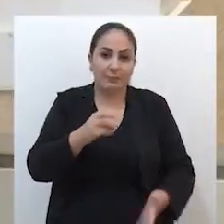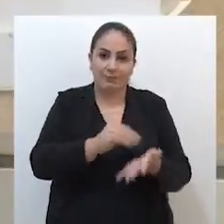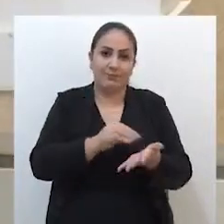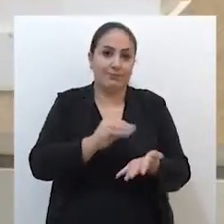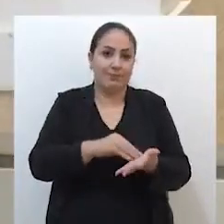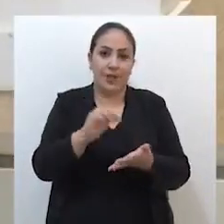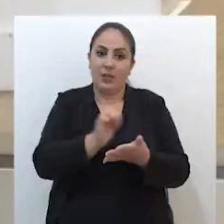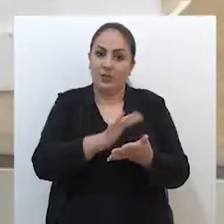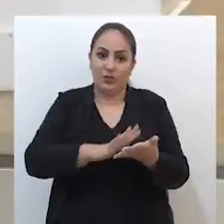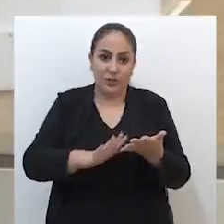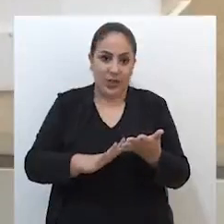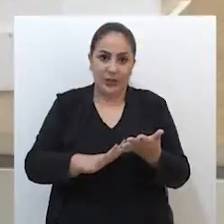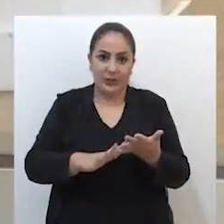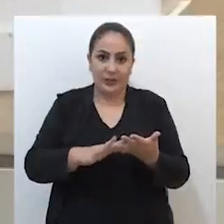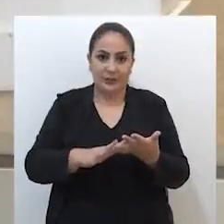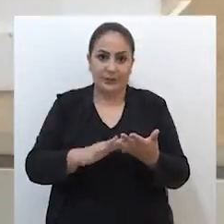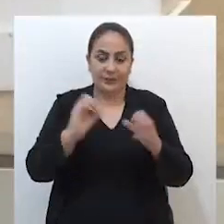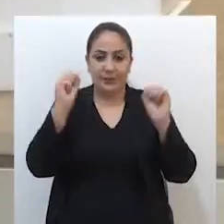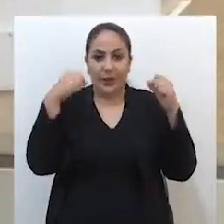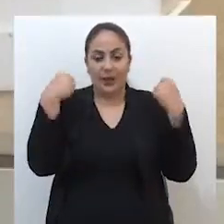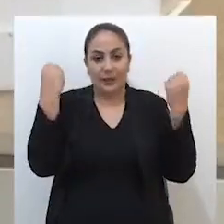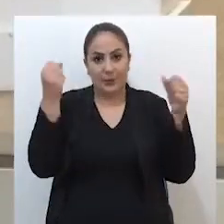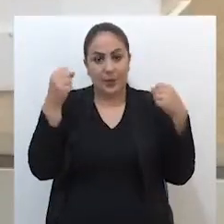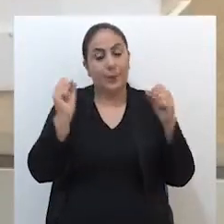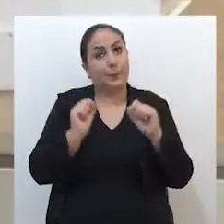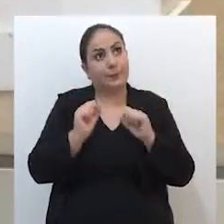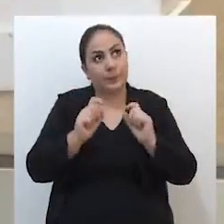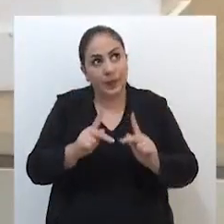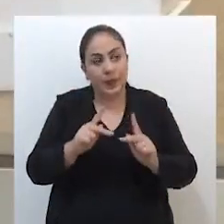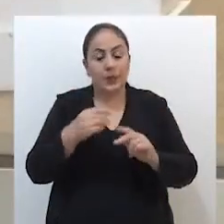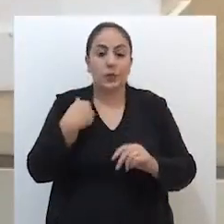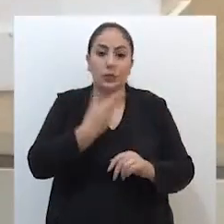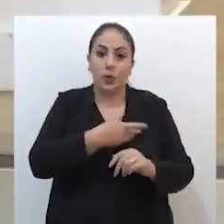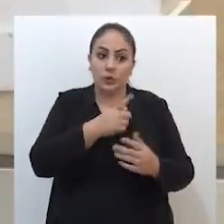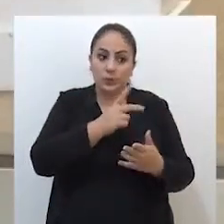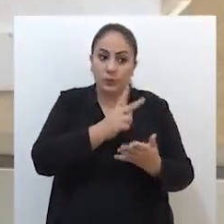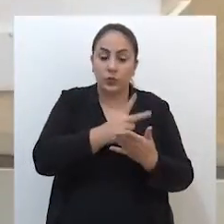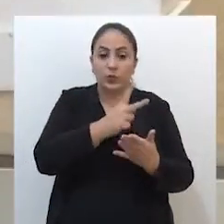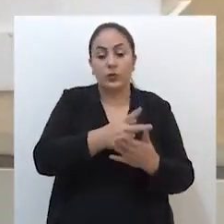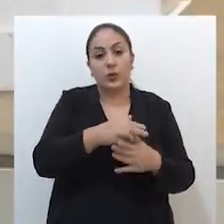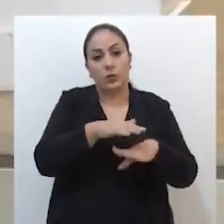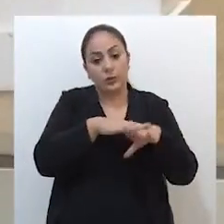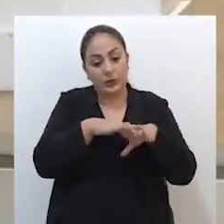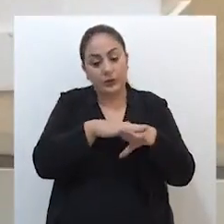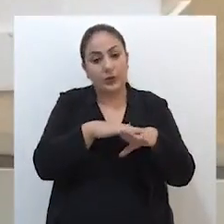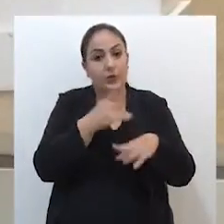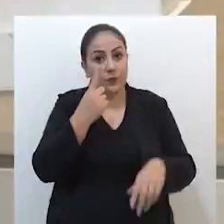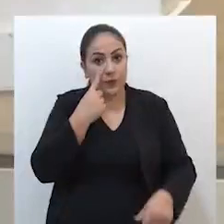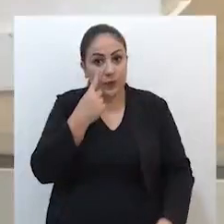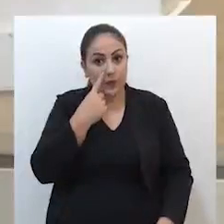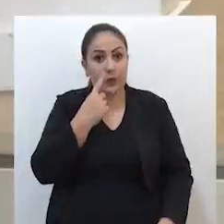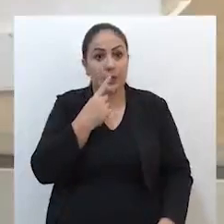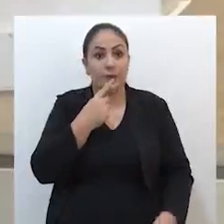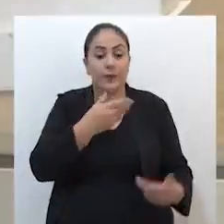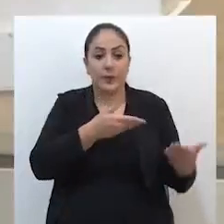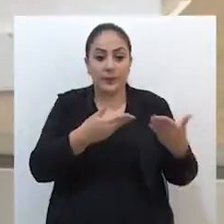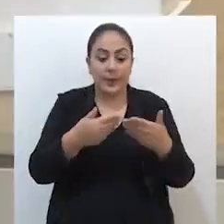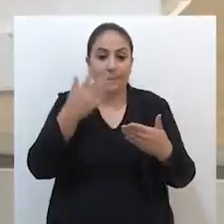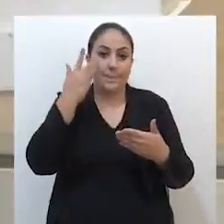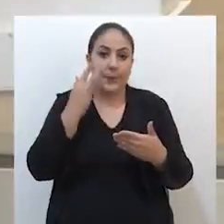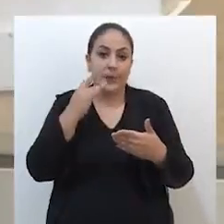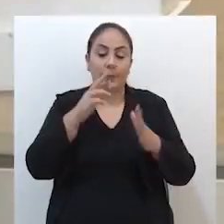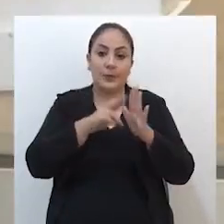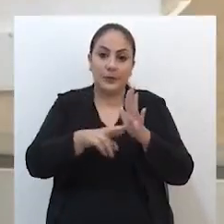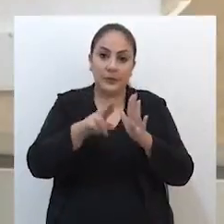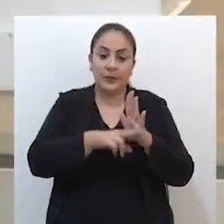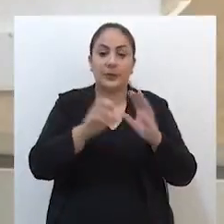para a atividade das academias. Bem, nós vamos continuar conversando, vamos receber amanhã